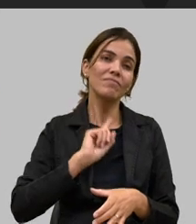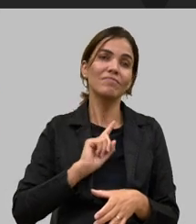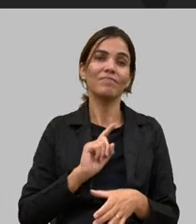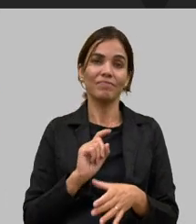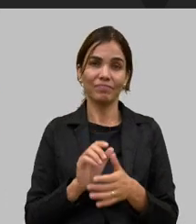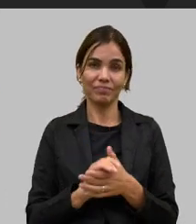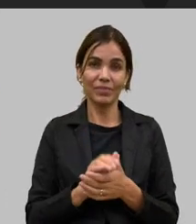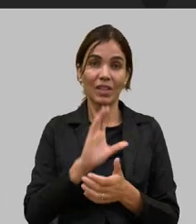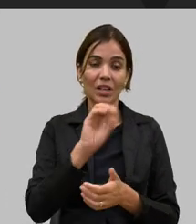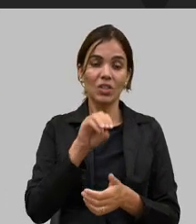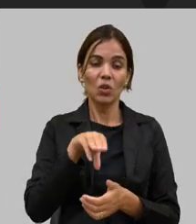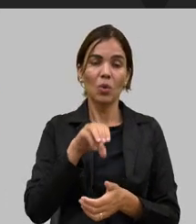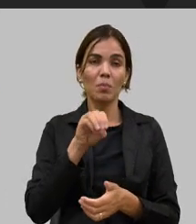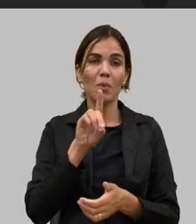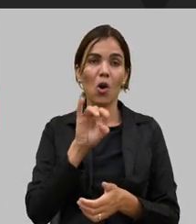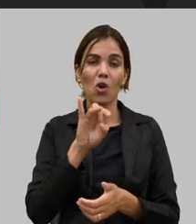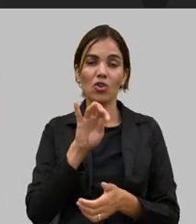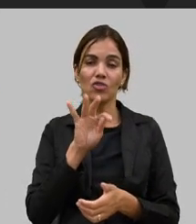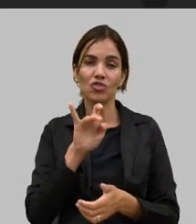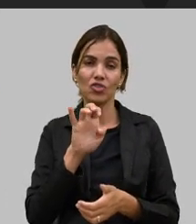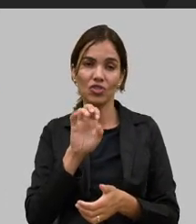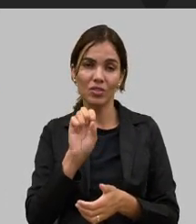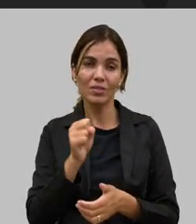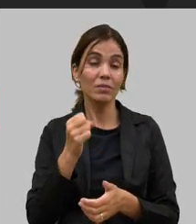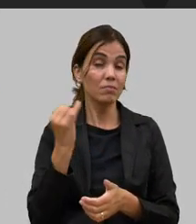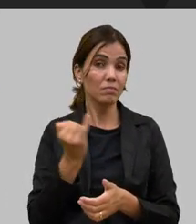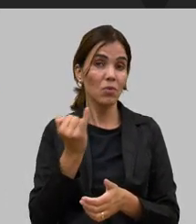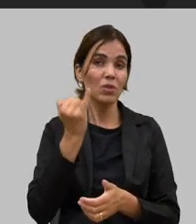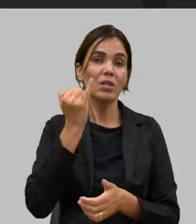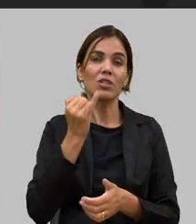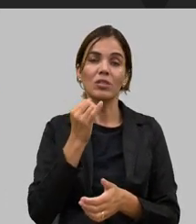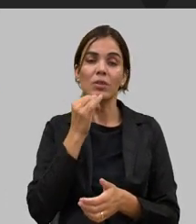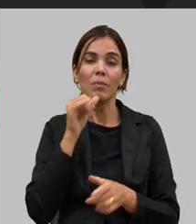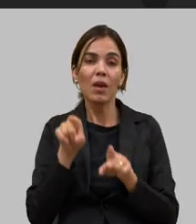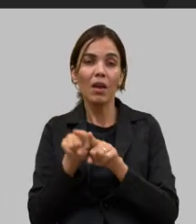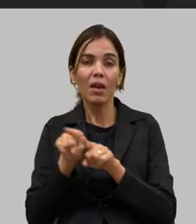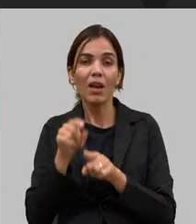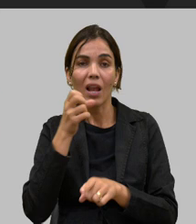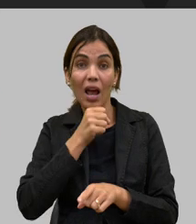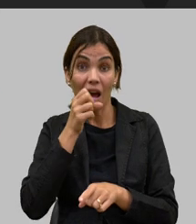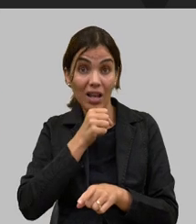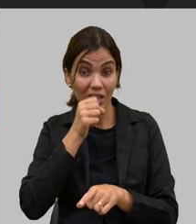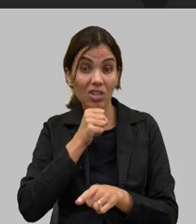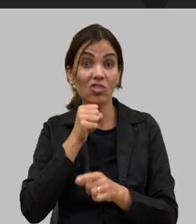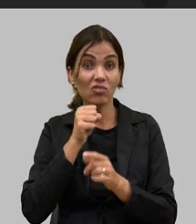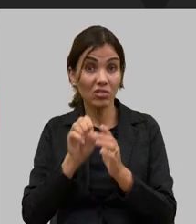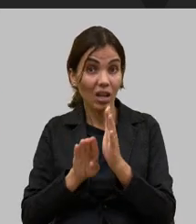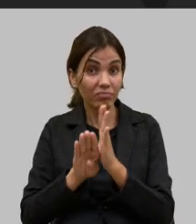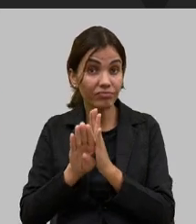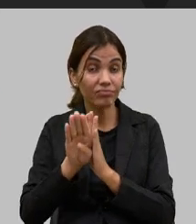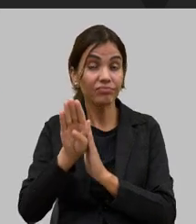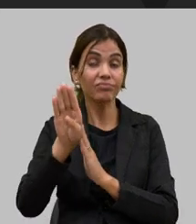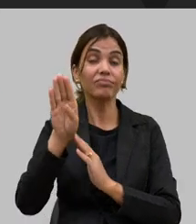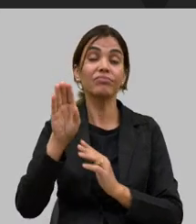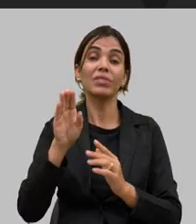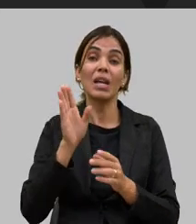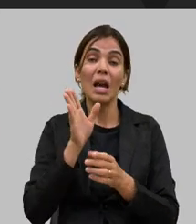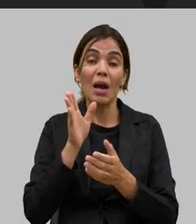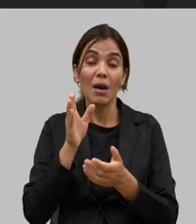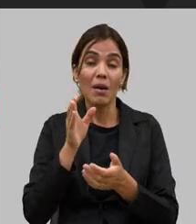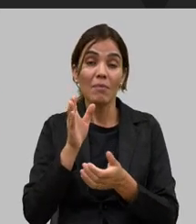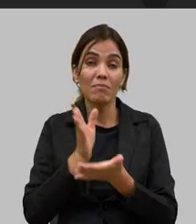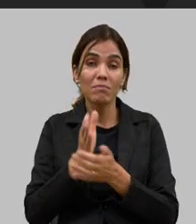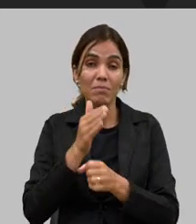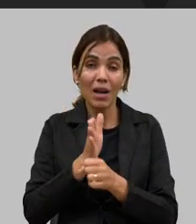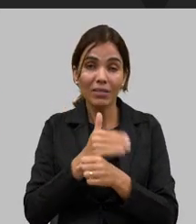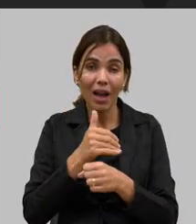importante mas nós temos outras culturas que estão crescendo como a laranja já somos o segundo produtor de laranja somos o primeiro produtor de batata inglesa somos o